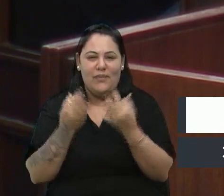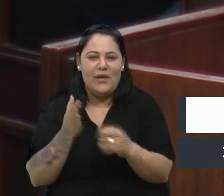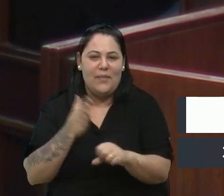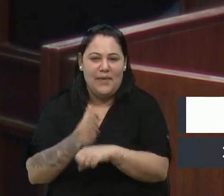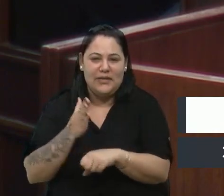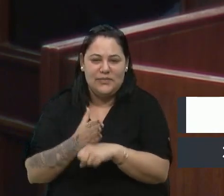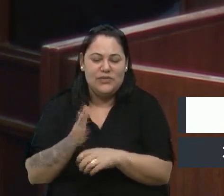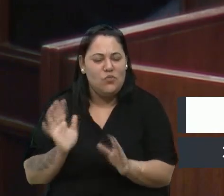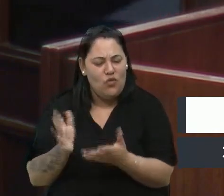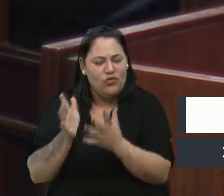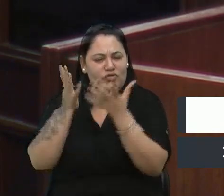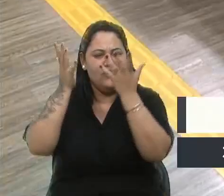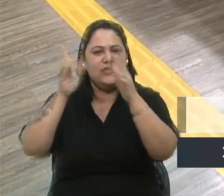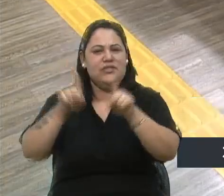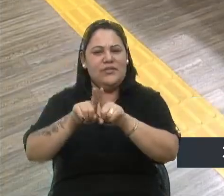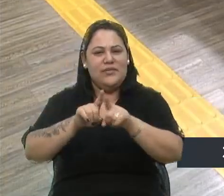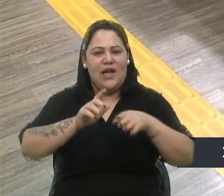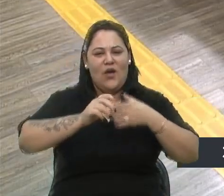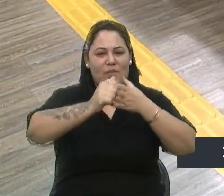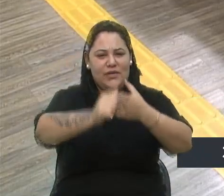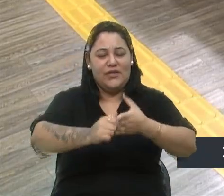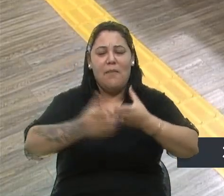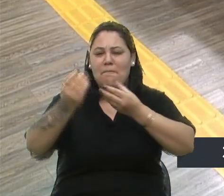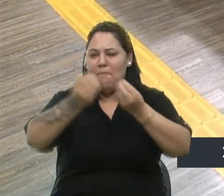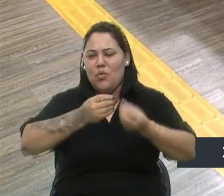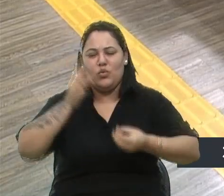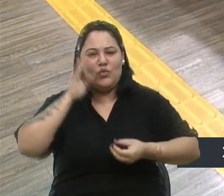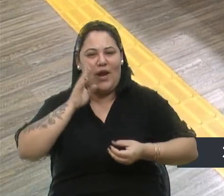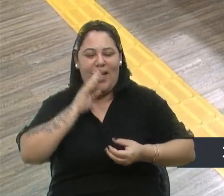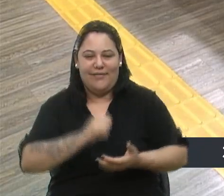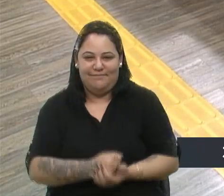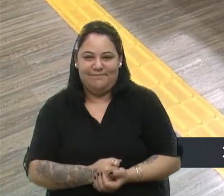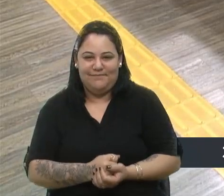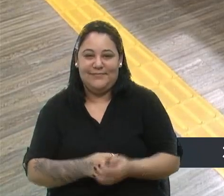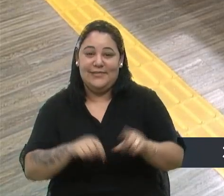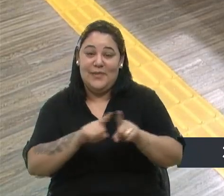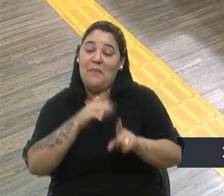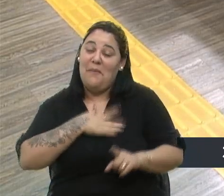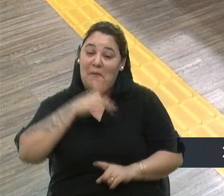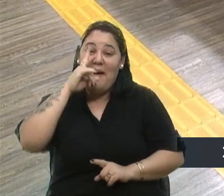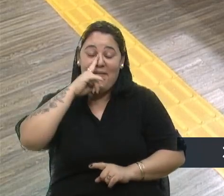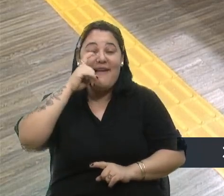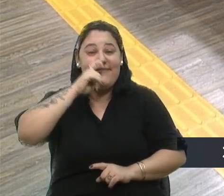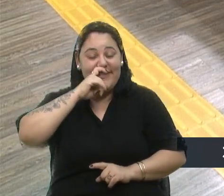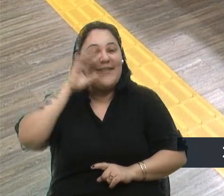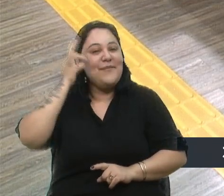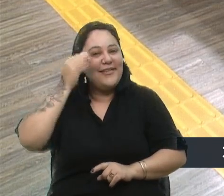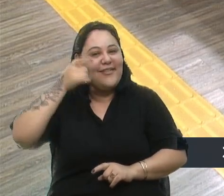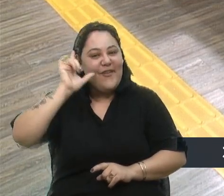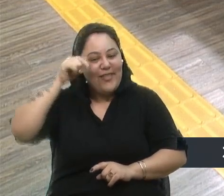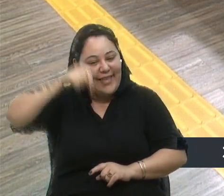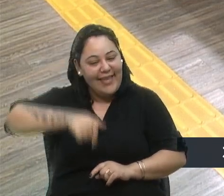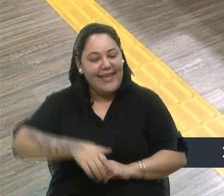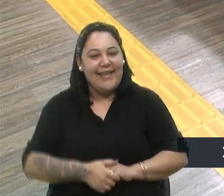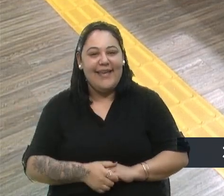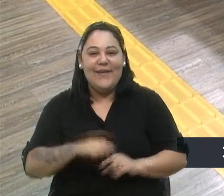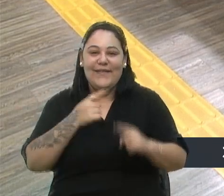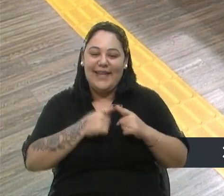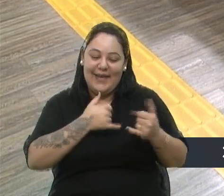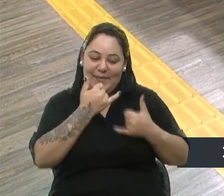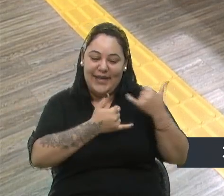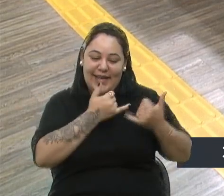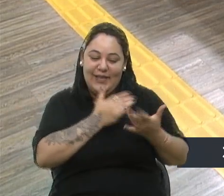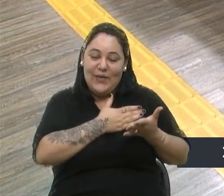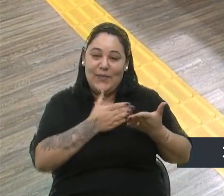famílias incentivando, acompanhando, isso é muito importante. Inclusive, os meus pais estavam aqui, porque eu brinquei lá no